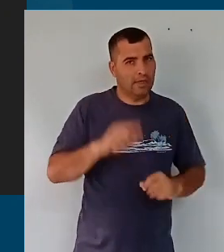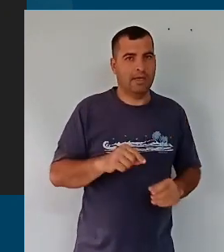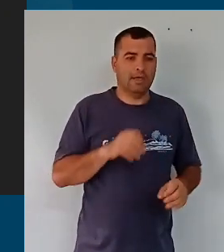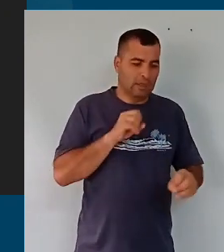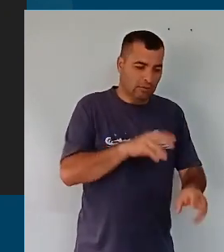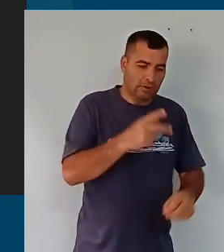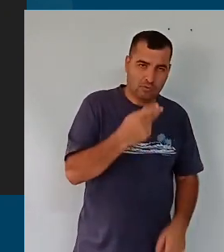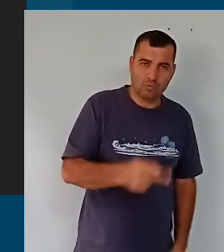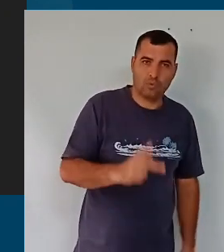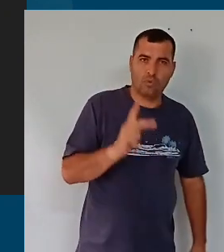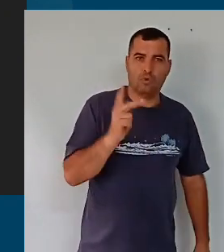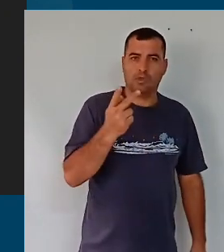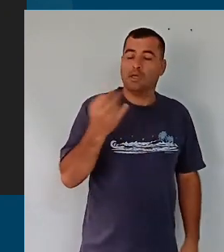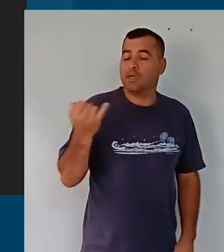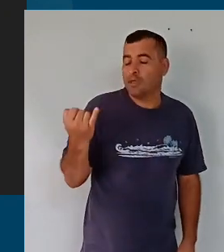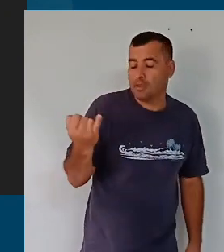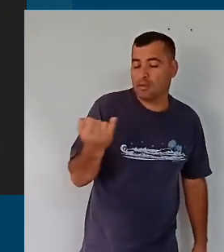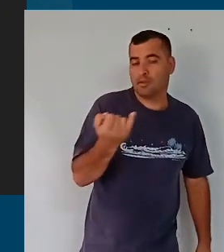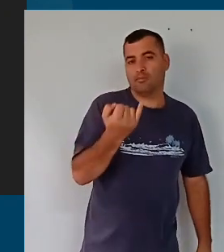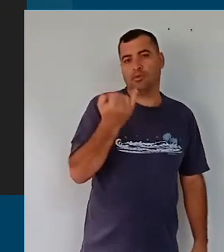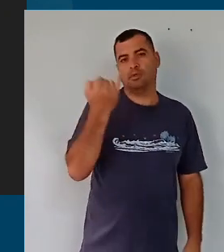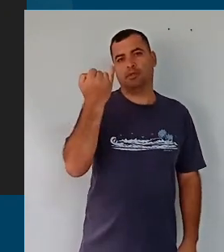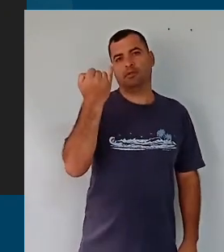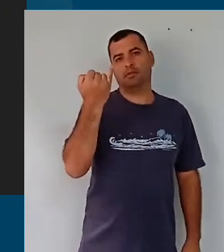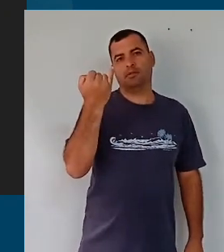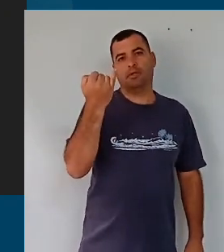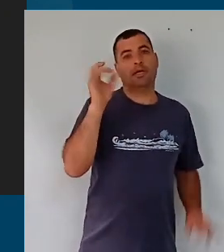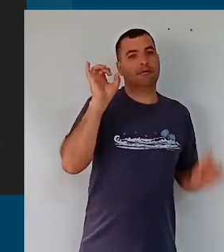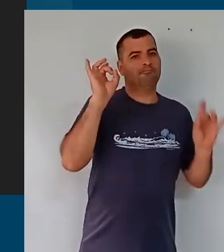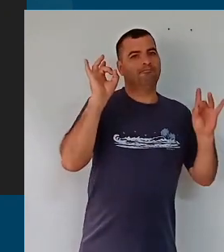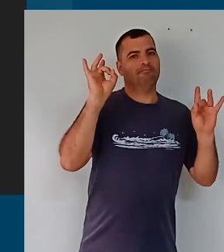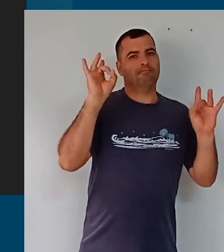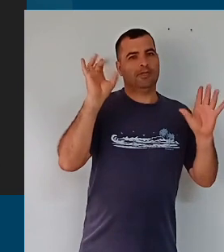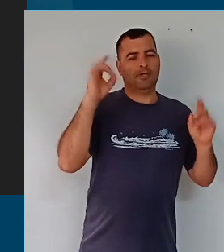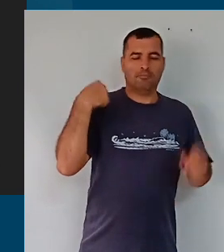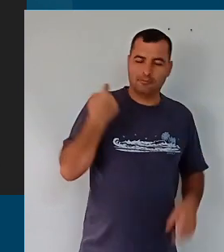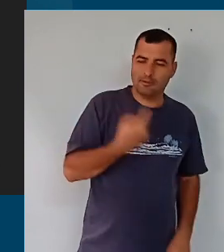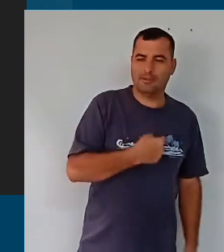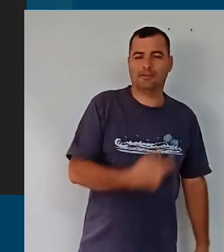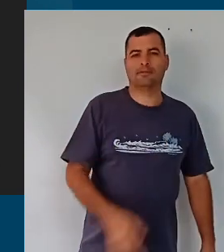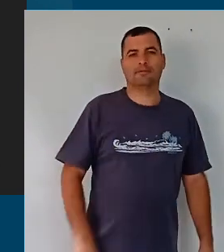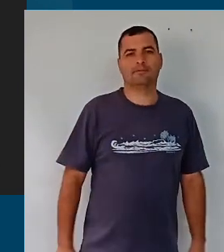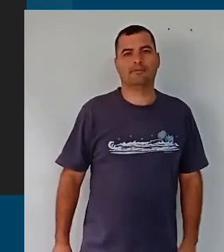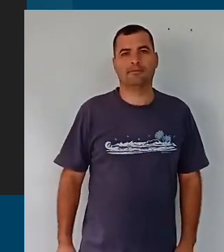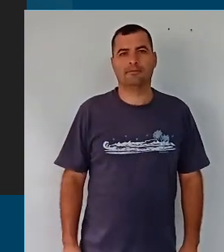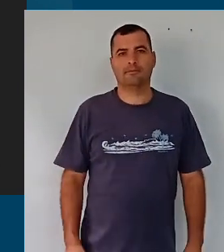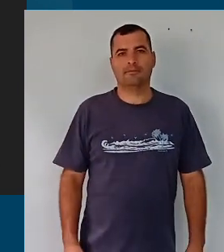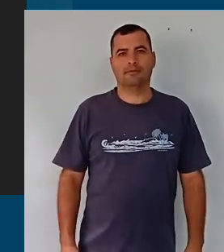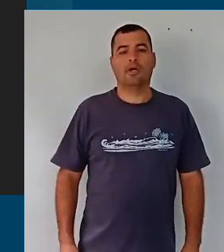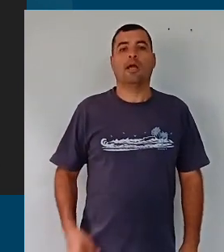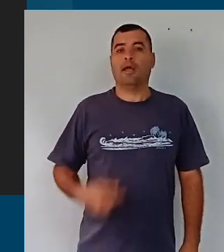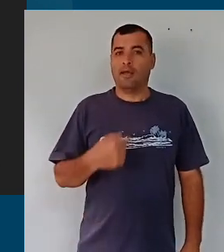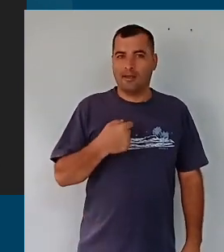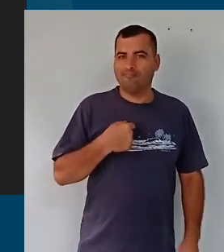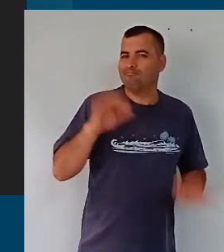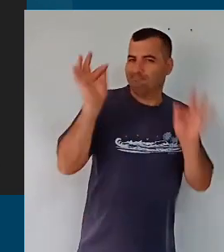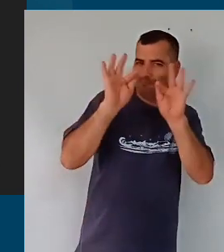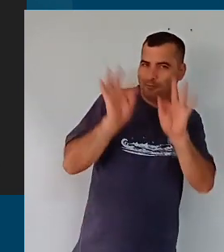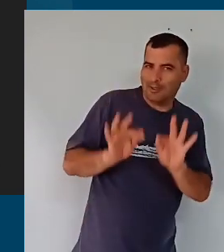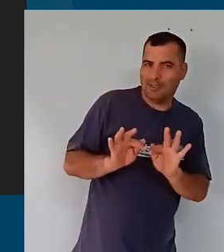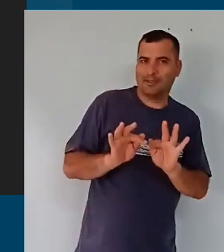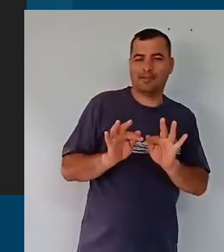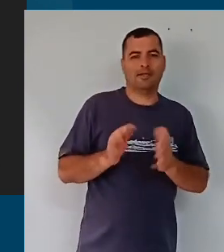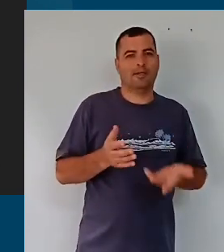Municipal de Hortolândia é importante e especial para nós, então, olha, eu fico muito